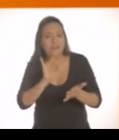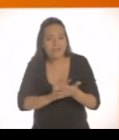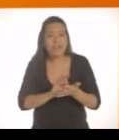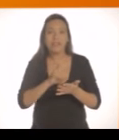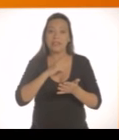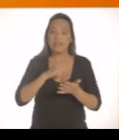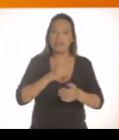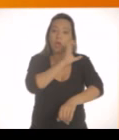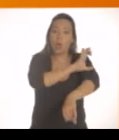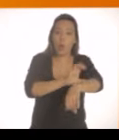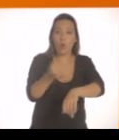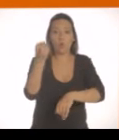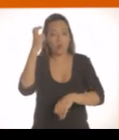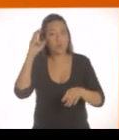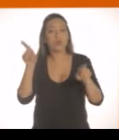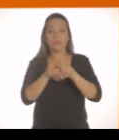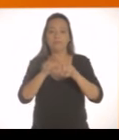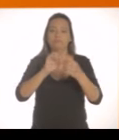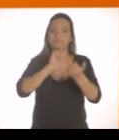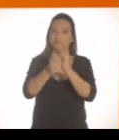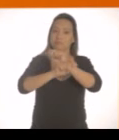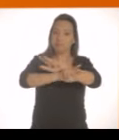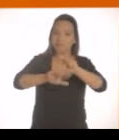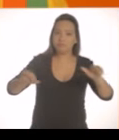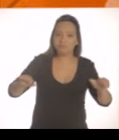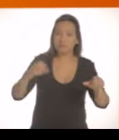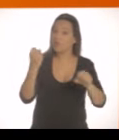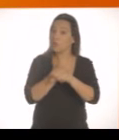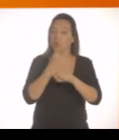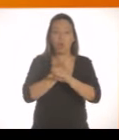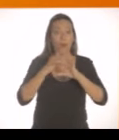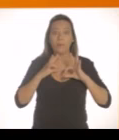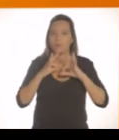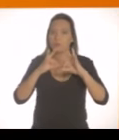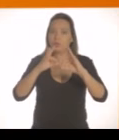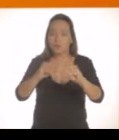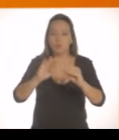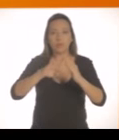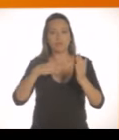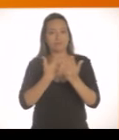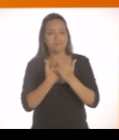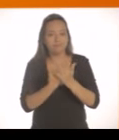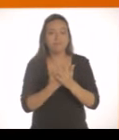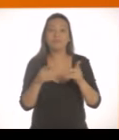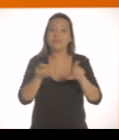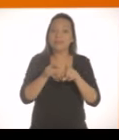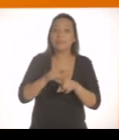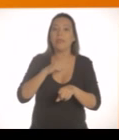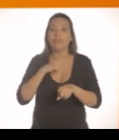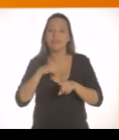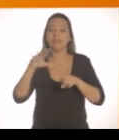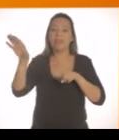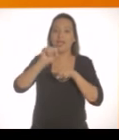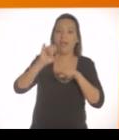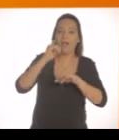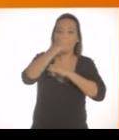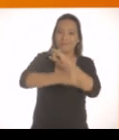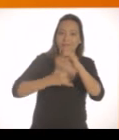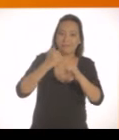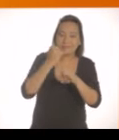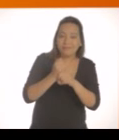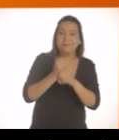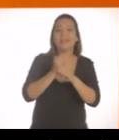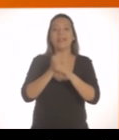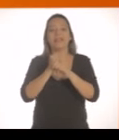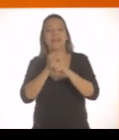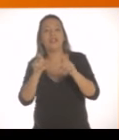de verdade, com atividades extras de cultura e esporte. Reformar as escolas. Colocar internet, Wi-Fi e ar-condicionado nas